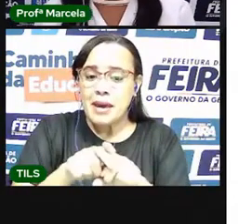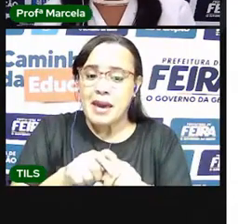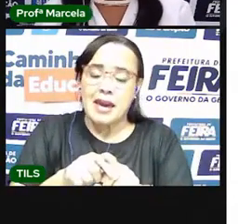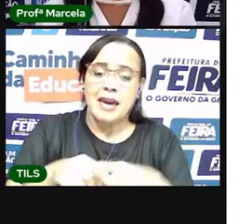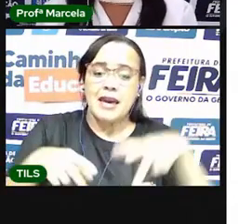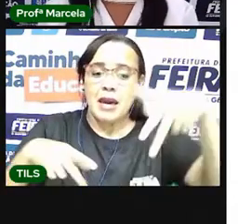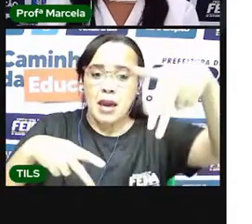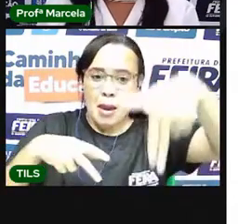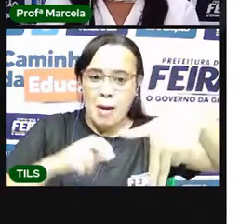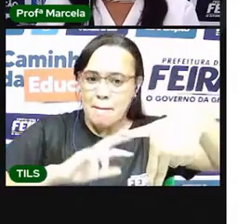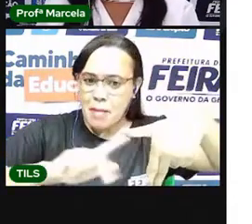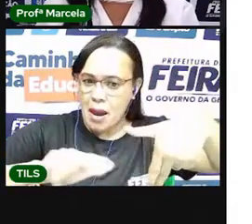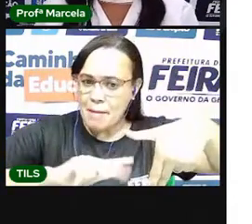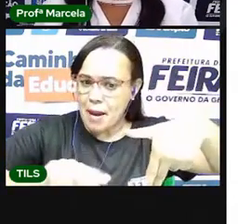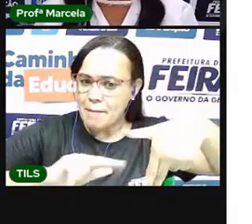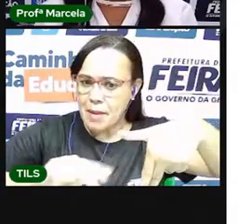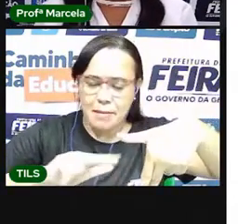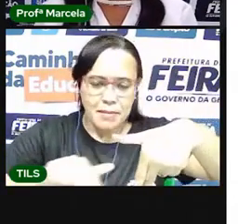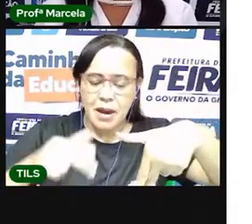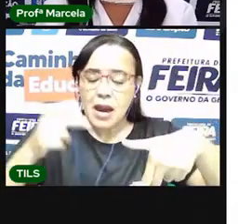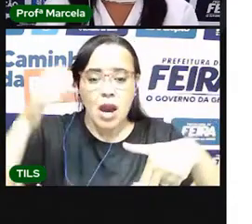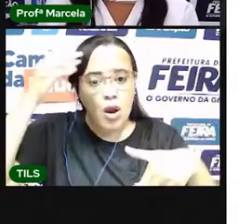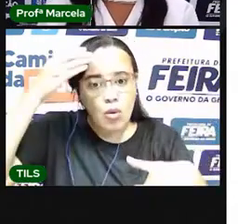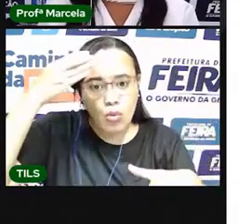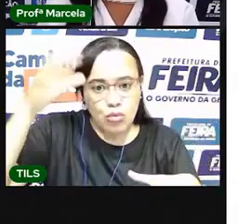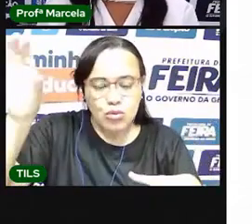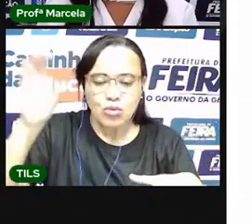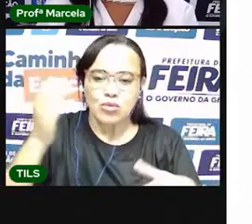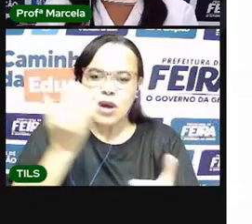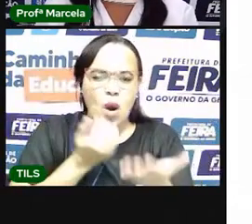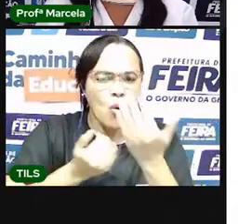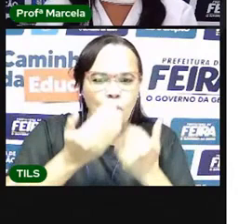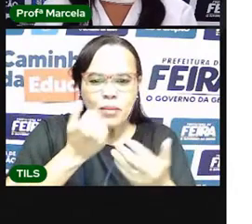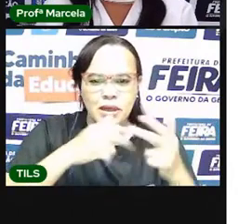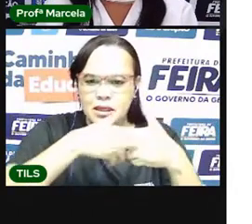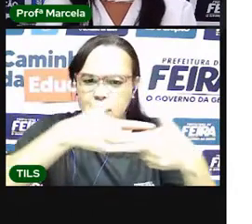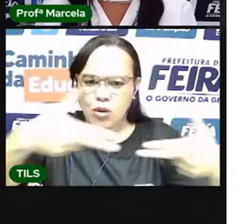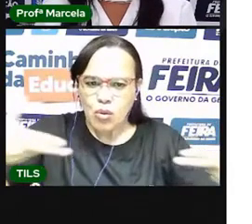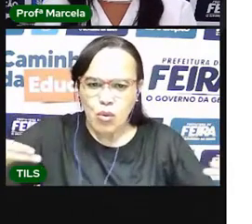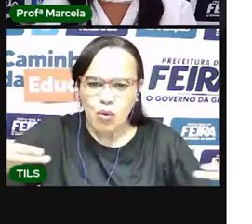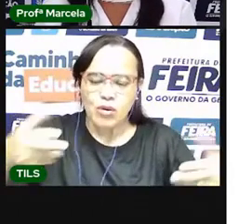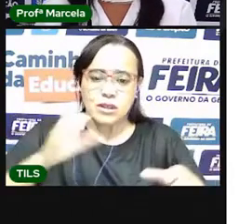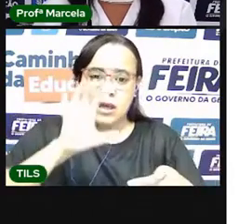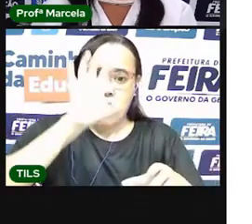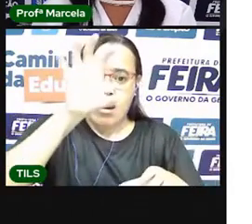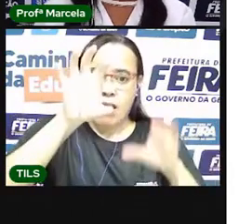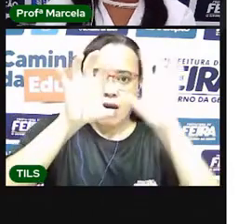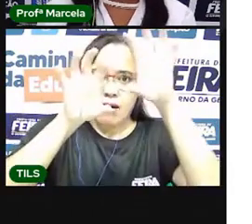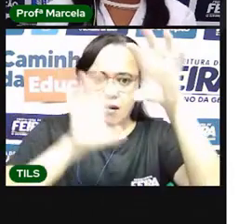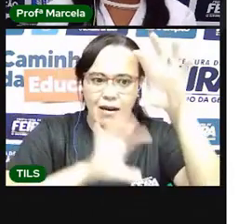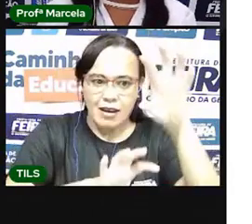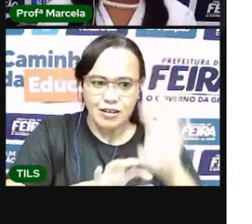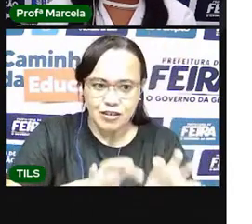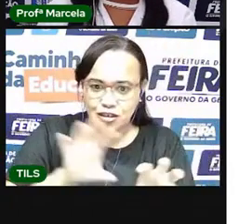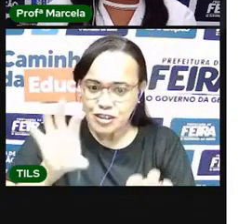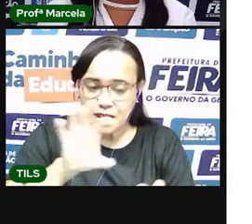de religiões, de culinária. Vamos descobrir como é que foi formado tudo isso?